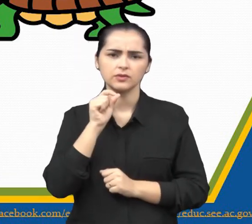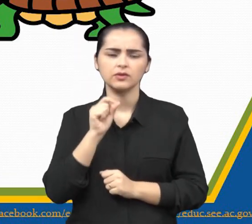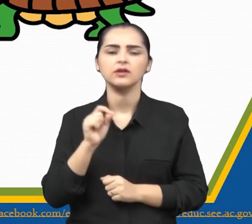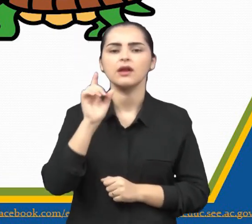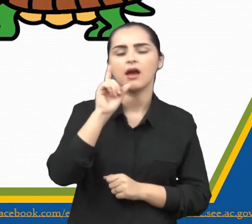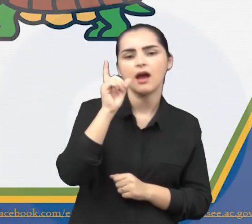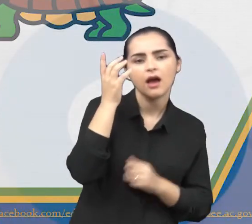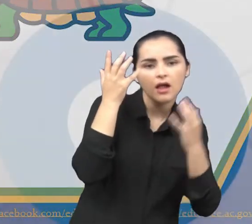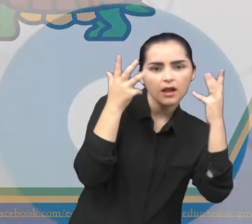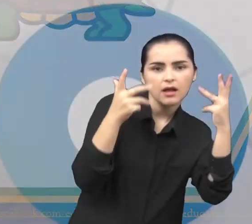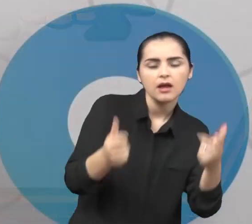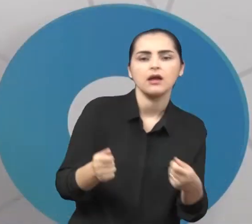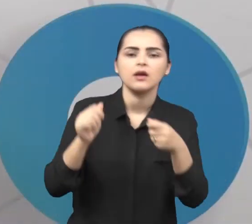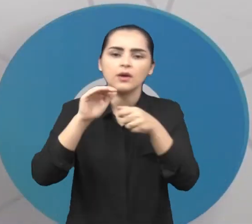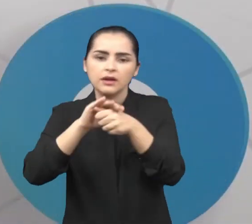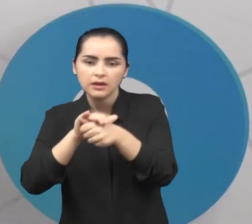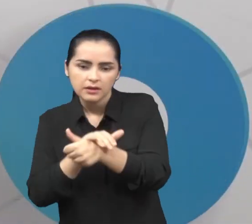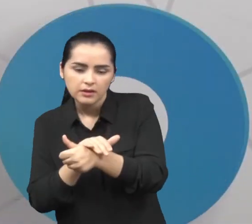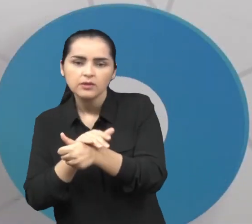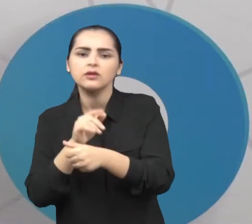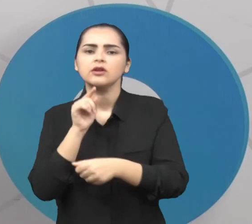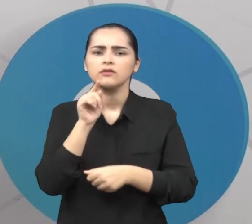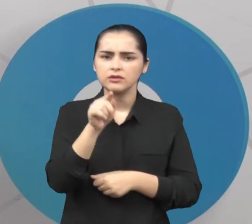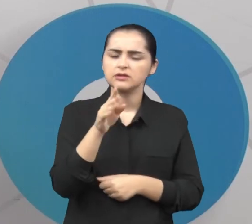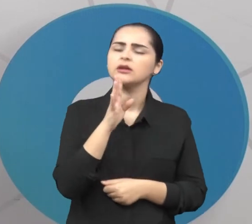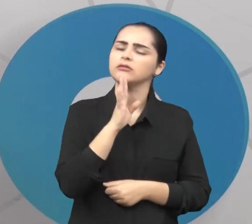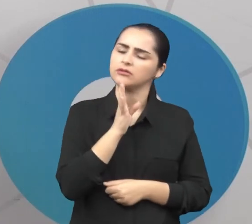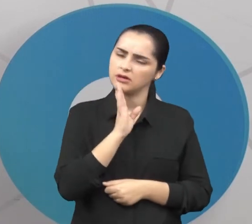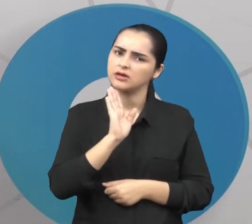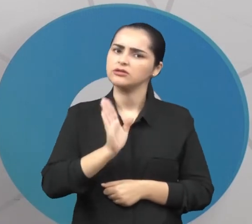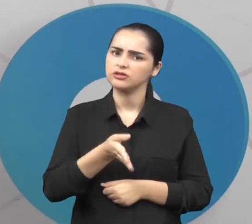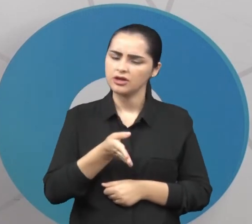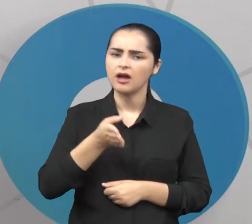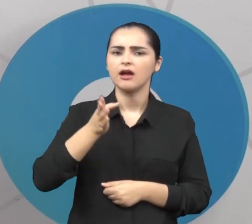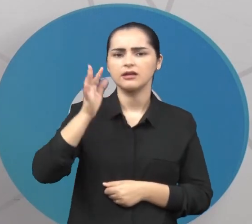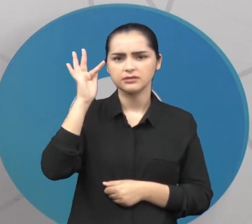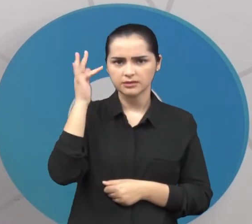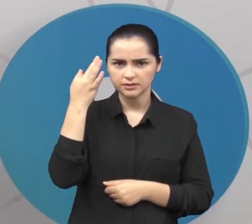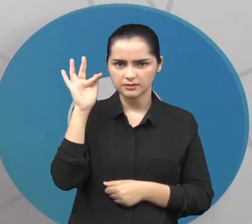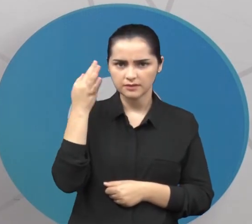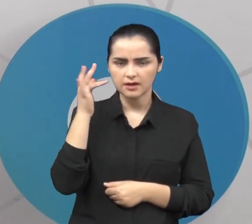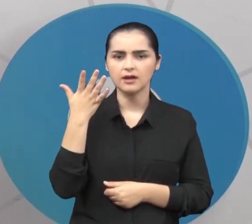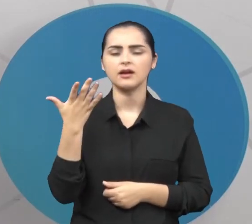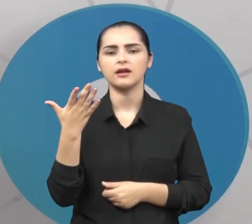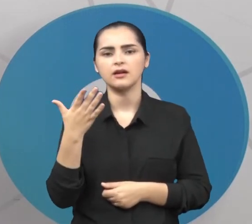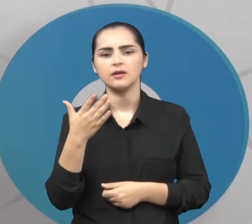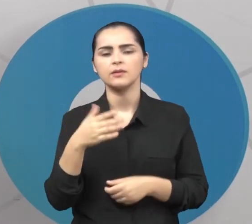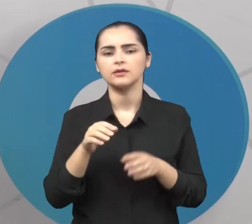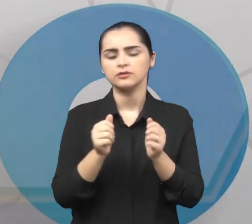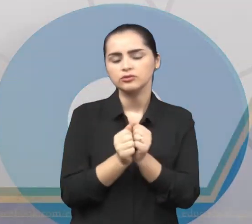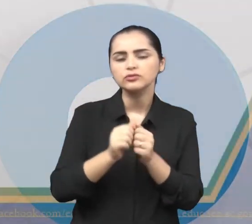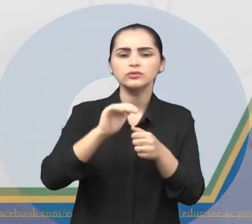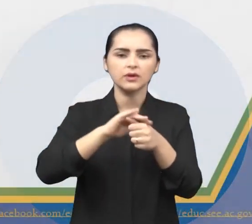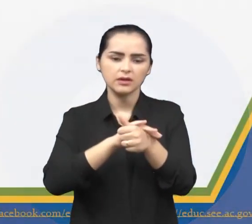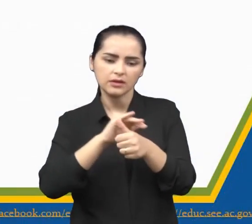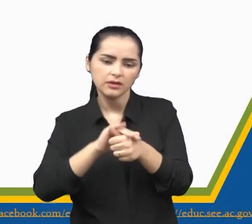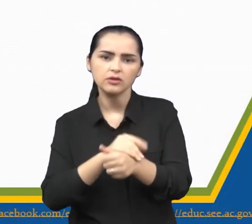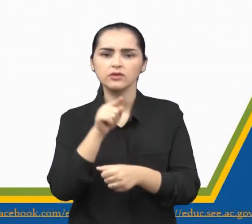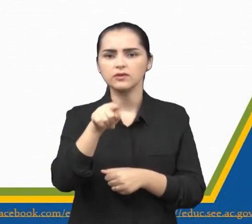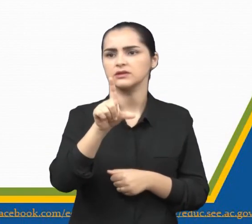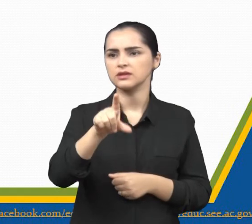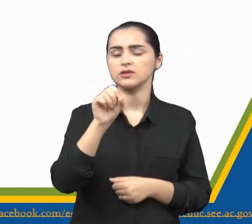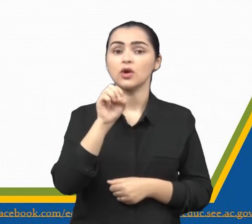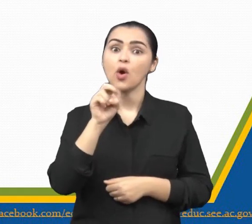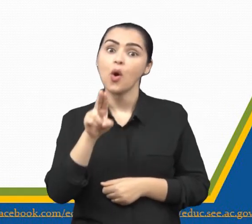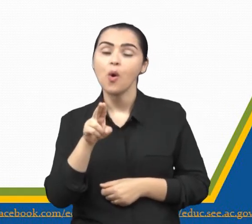leão e a tartaruga. São fábricas que você já deve ter conhecido sobre o leão. Ou vendo uma tartaruga. Você escolhe. Ou então, quem